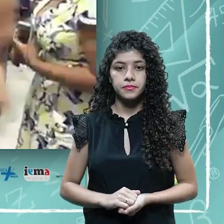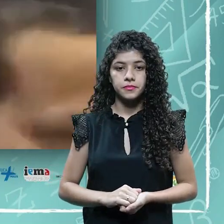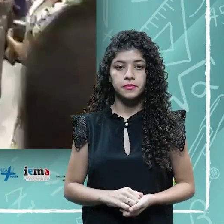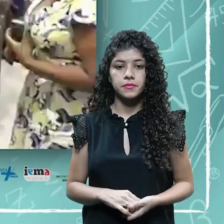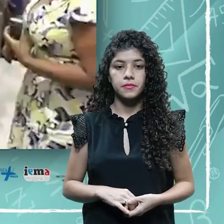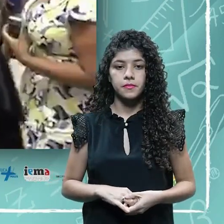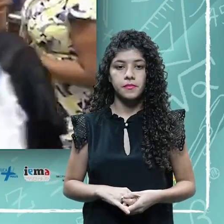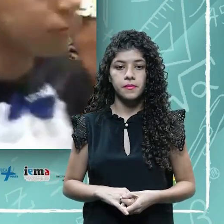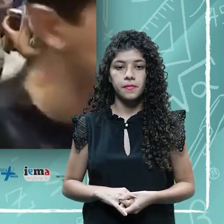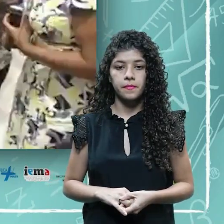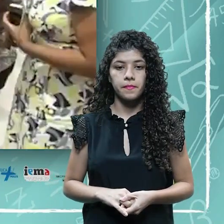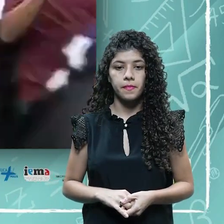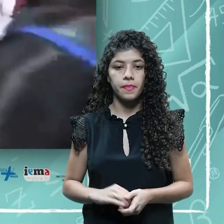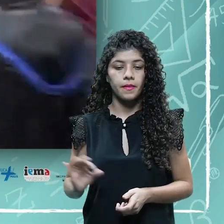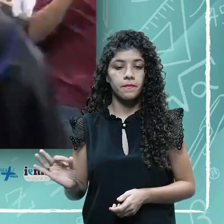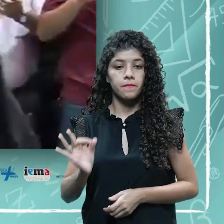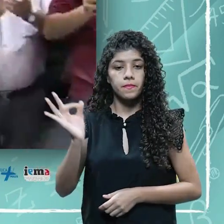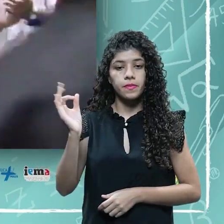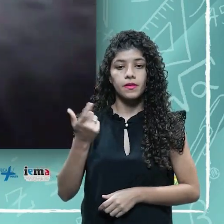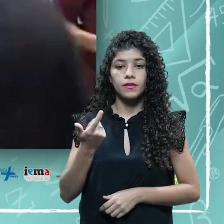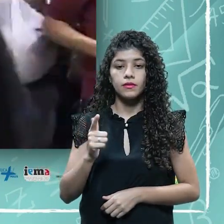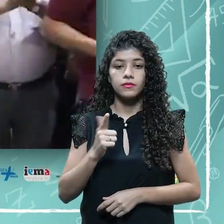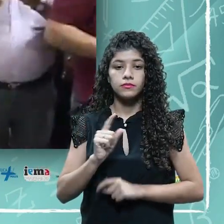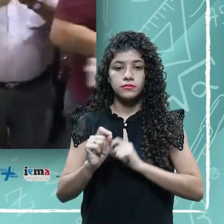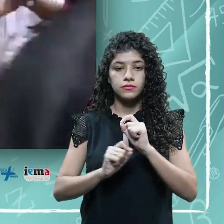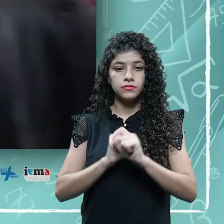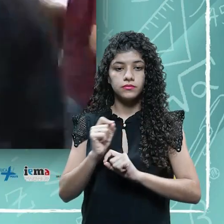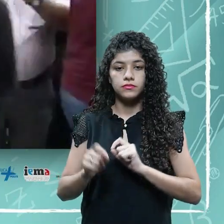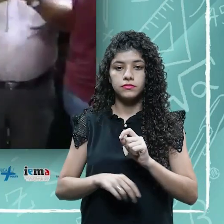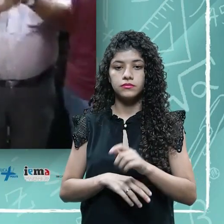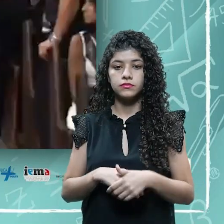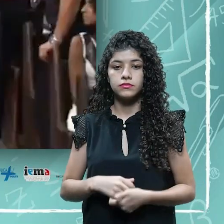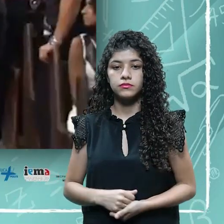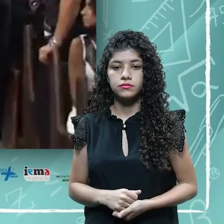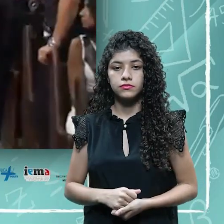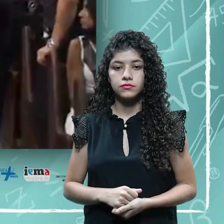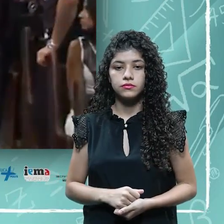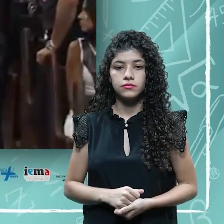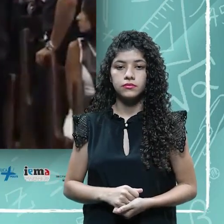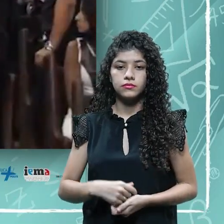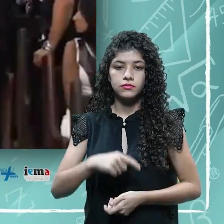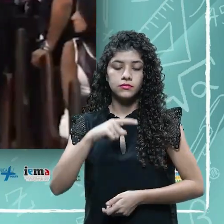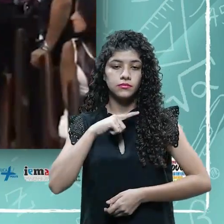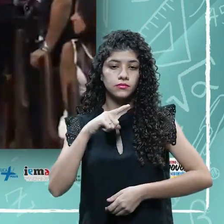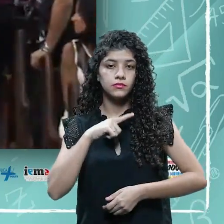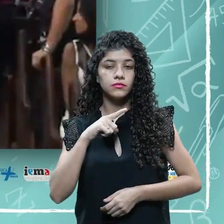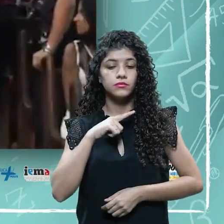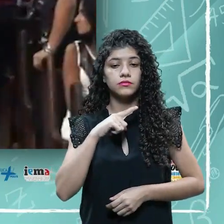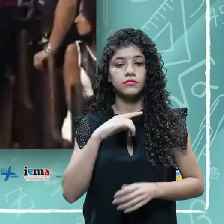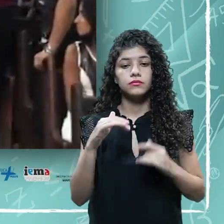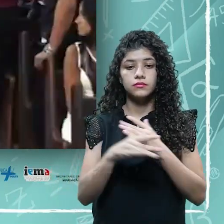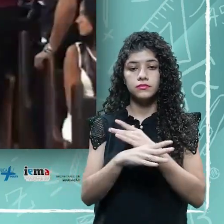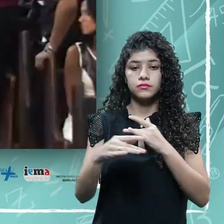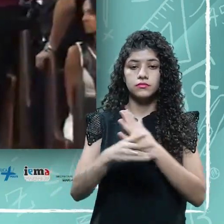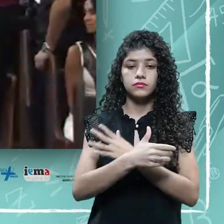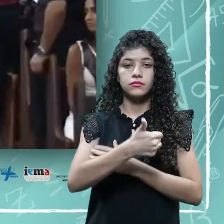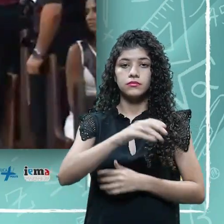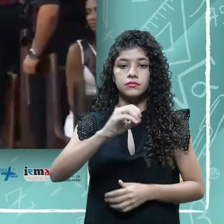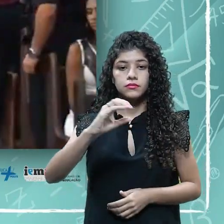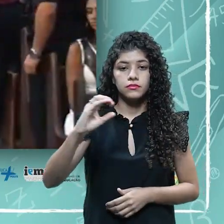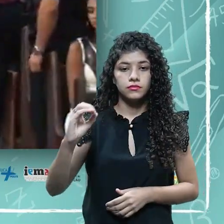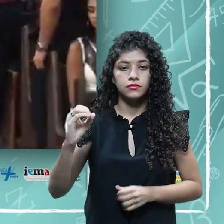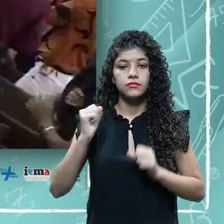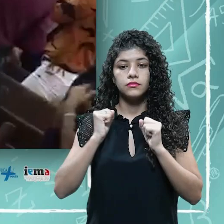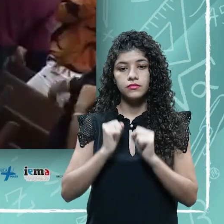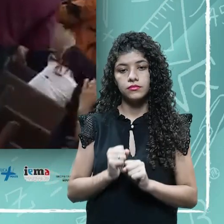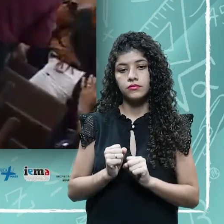Nas solenidades oficiais da UFMA, não usamos a figura do padrinho. Porém, em cidades com um total de até 100 formandos